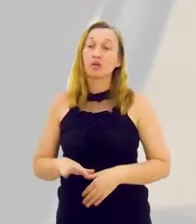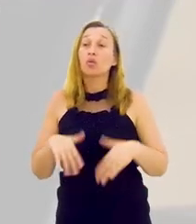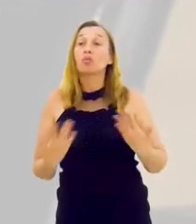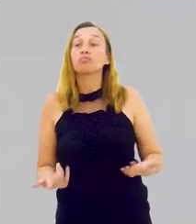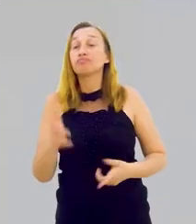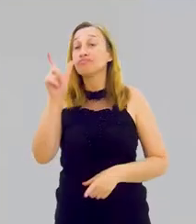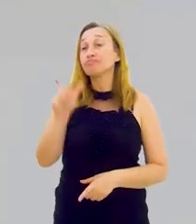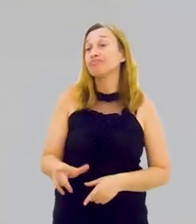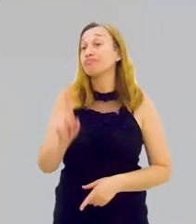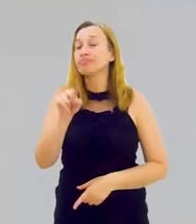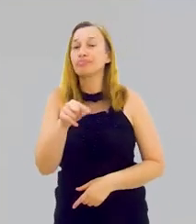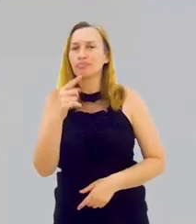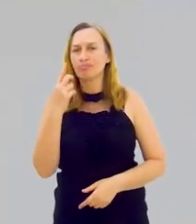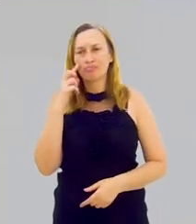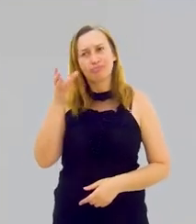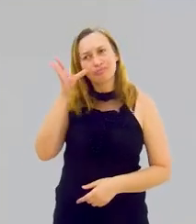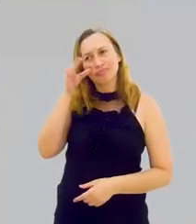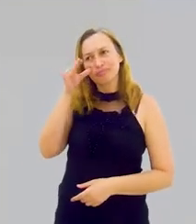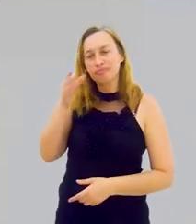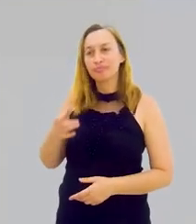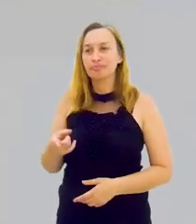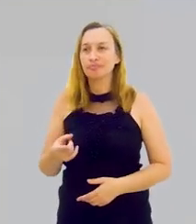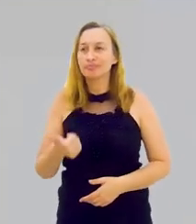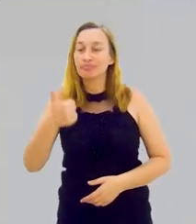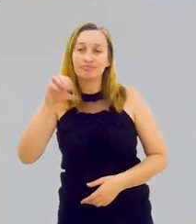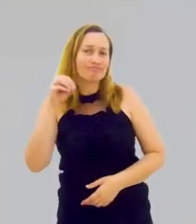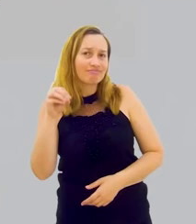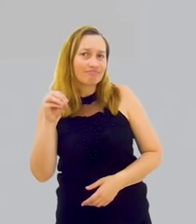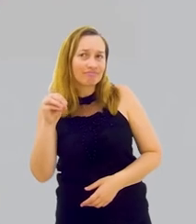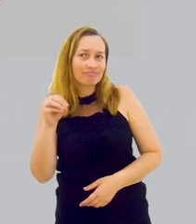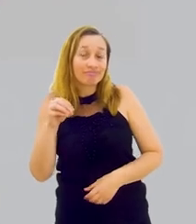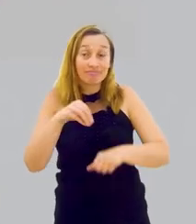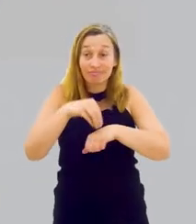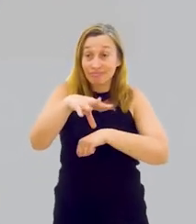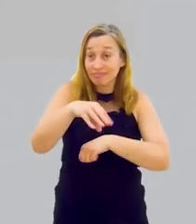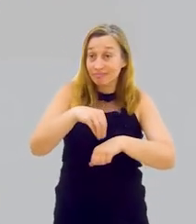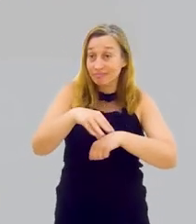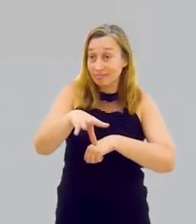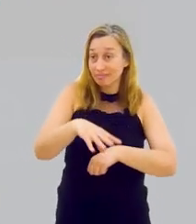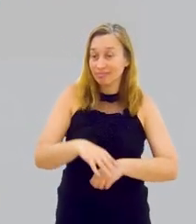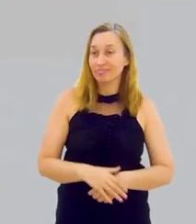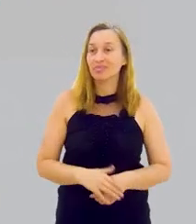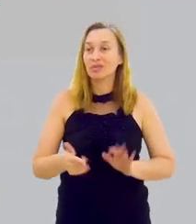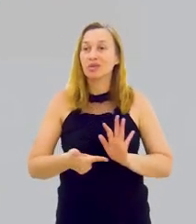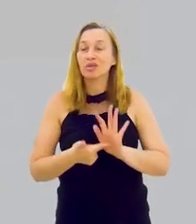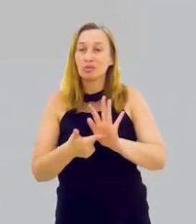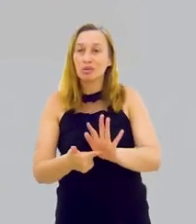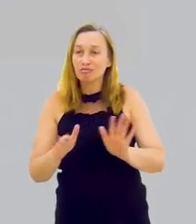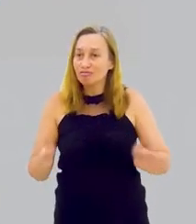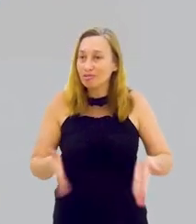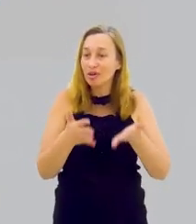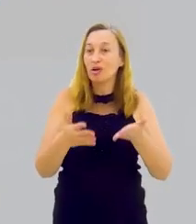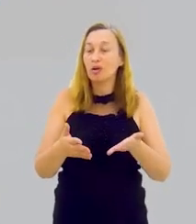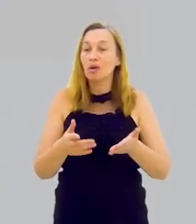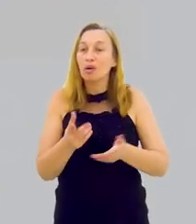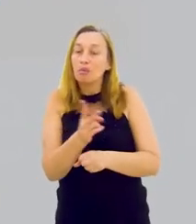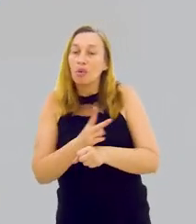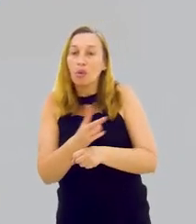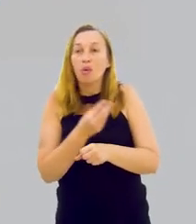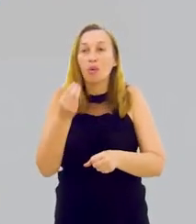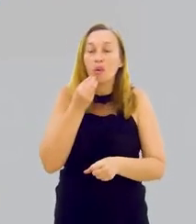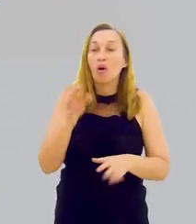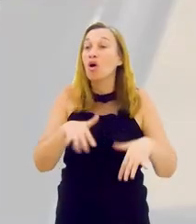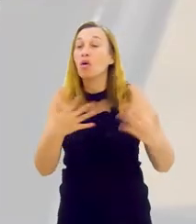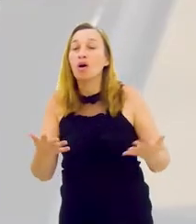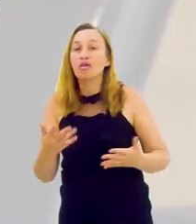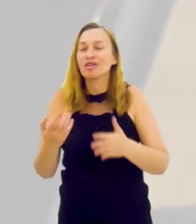empreendedor dentro da empresa. Que perfil é esse? Olha que interessante. São dez, dez dicas específicas, mostrar